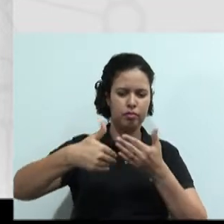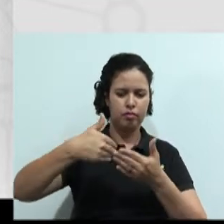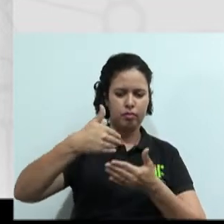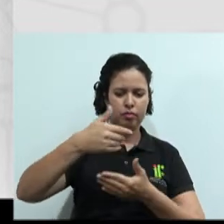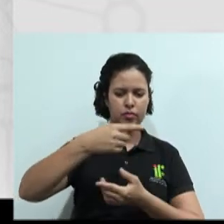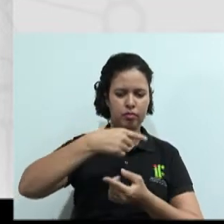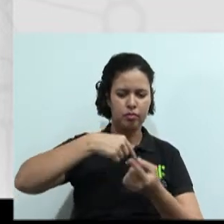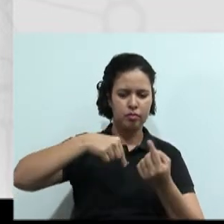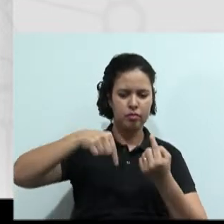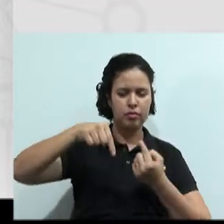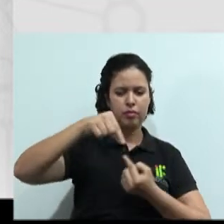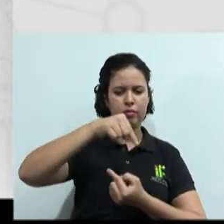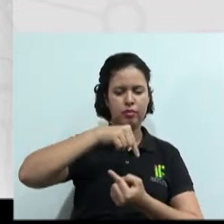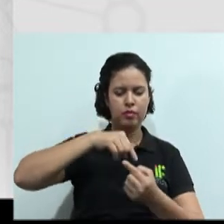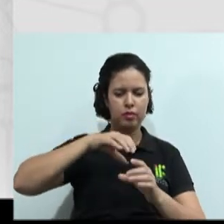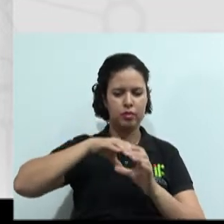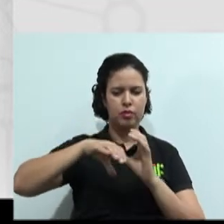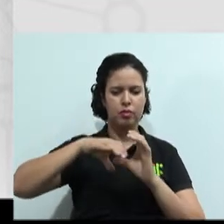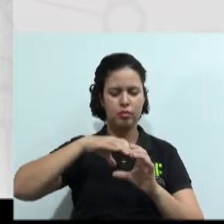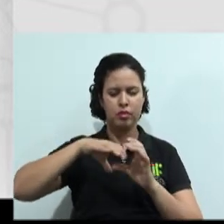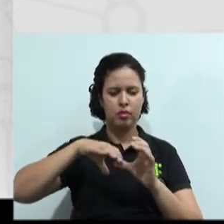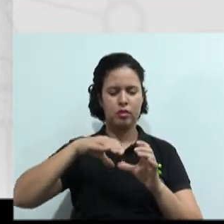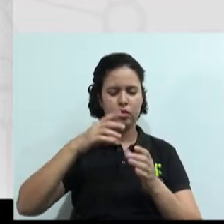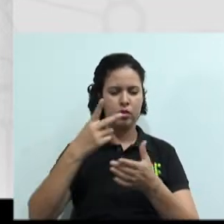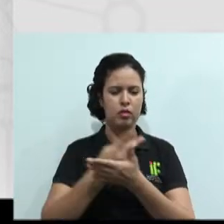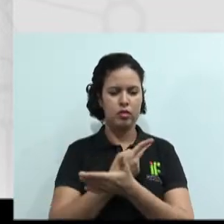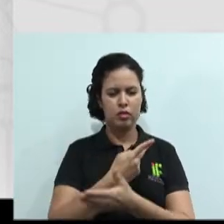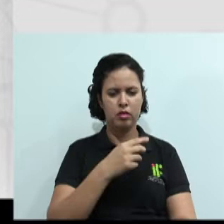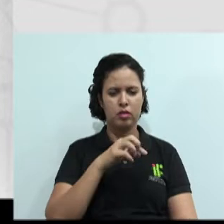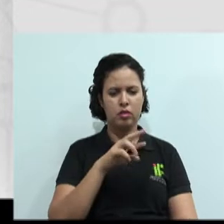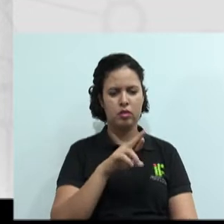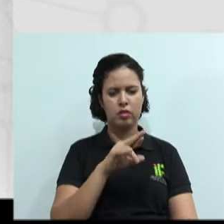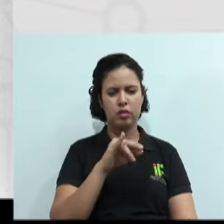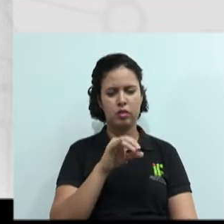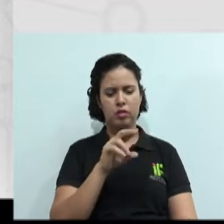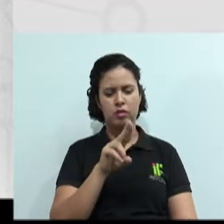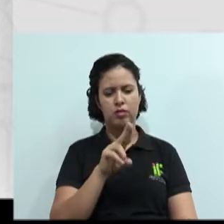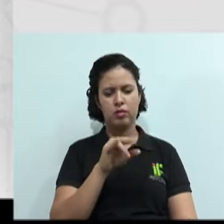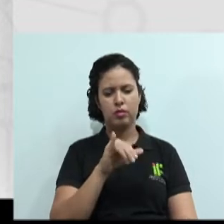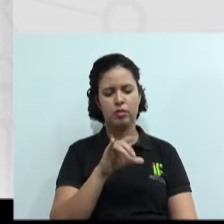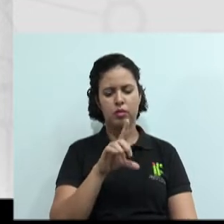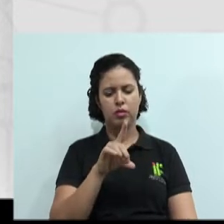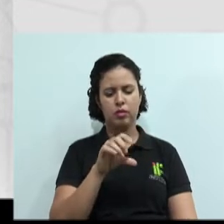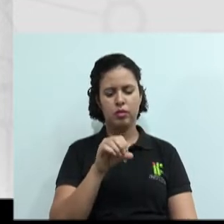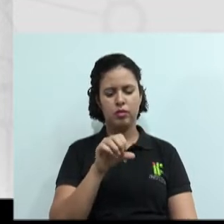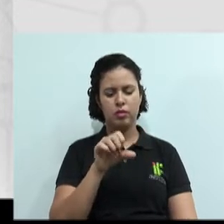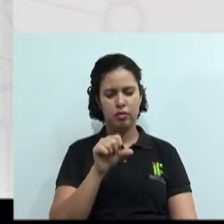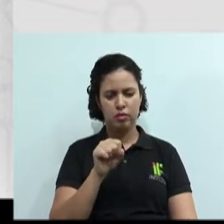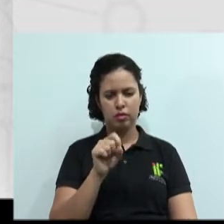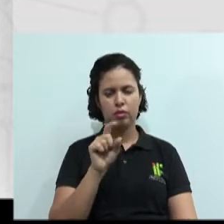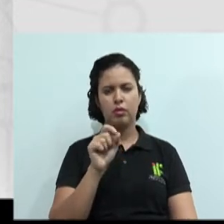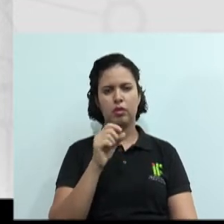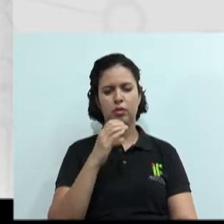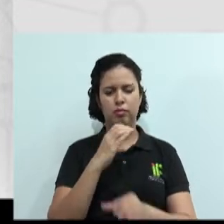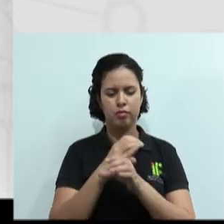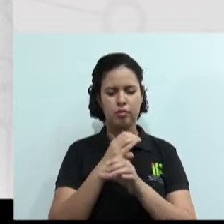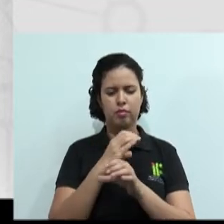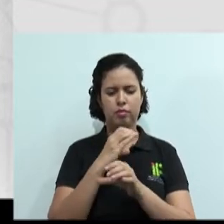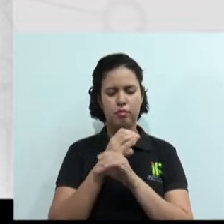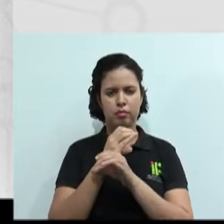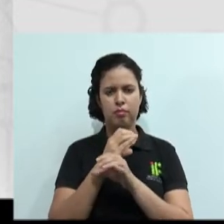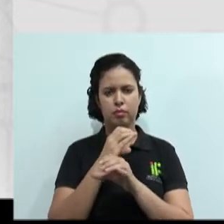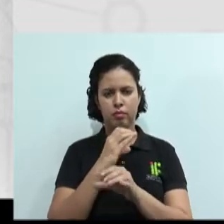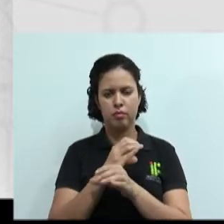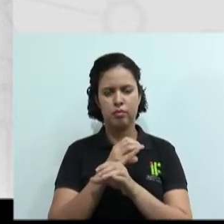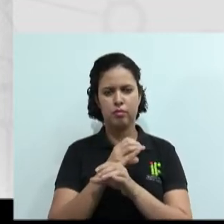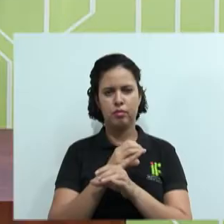ruídos, né? O que que vem a ser o ruído? É aquilo que vai atrapalhar a comunicação, né? O intervalo de tempo, algum barulho